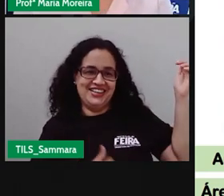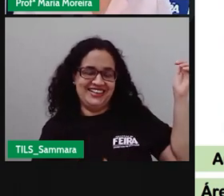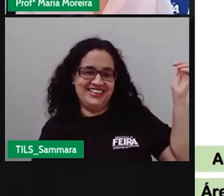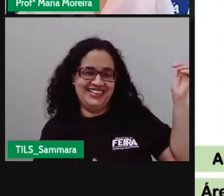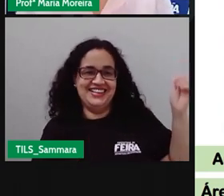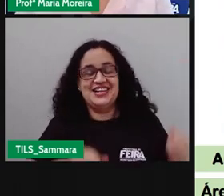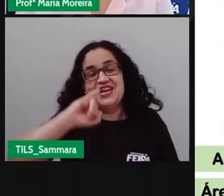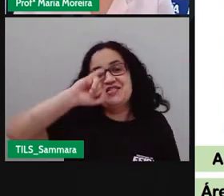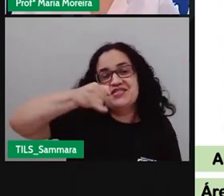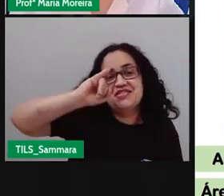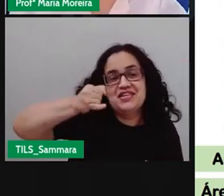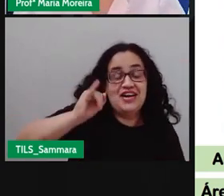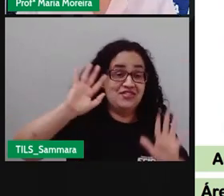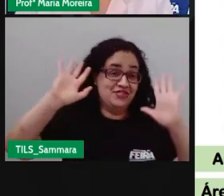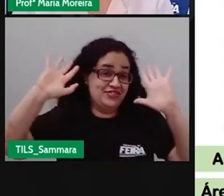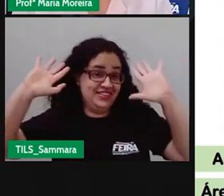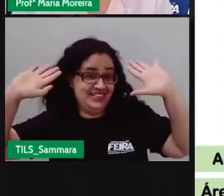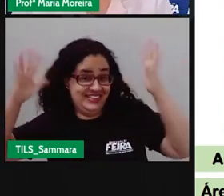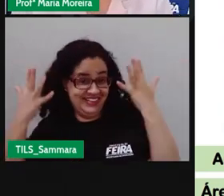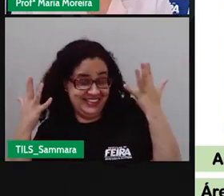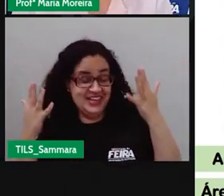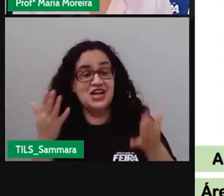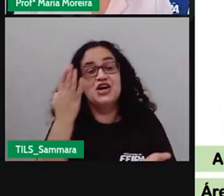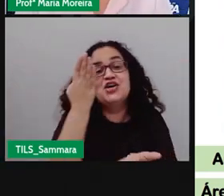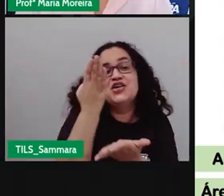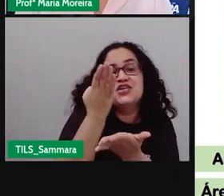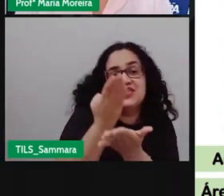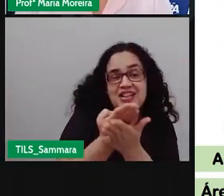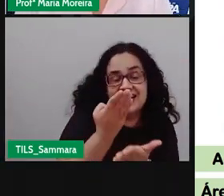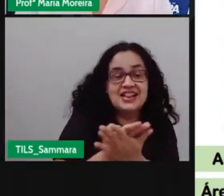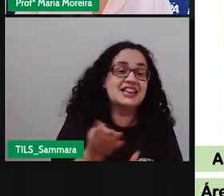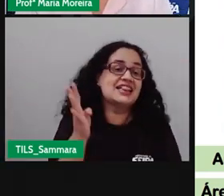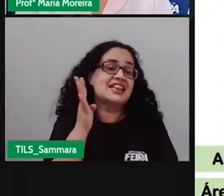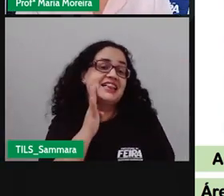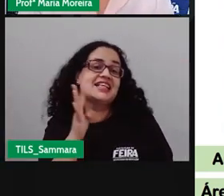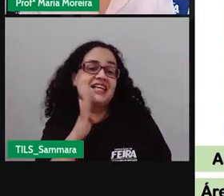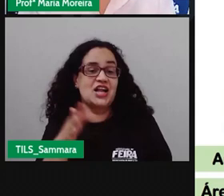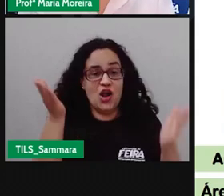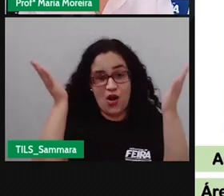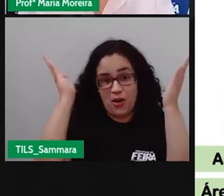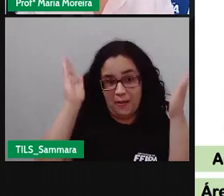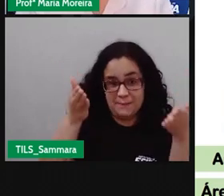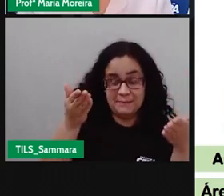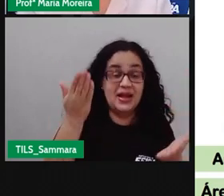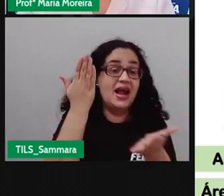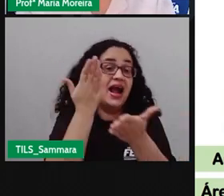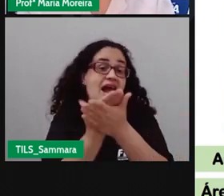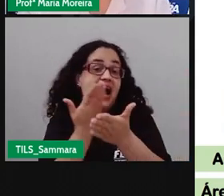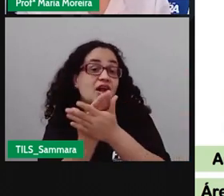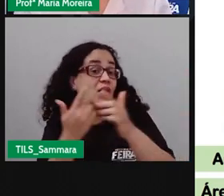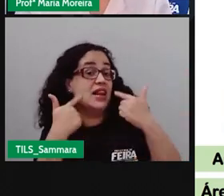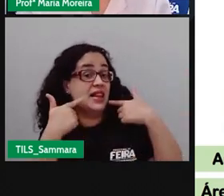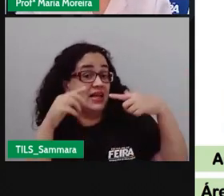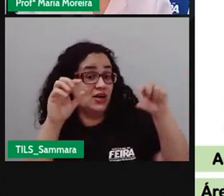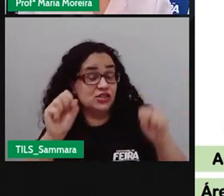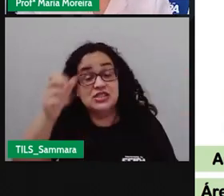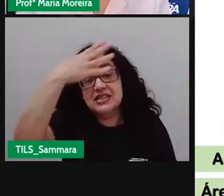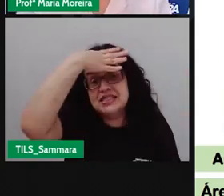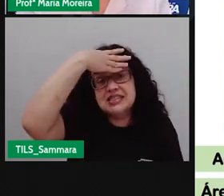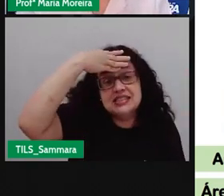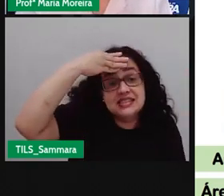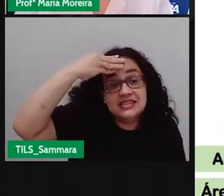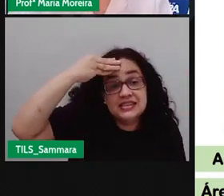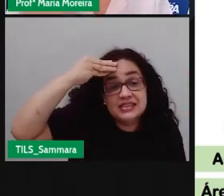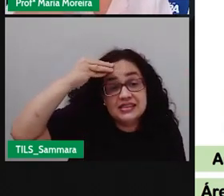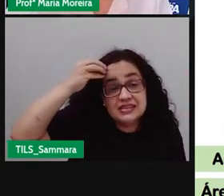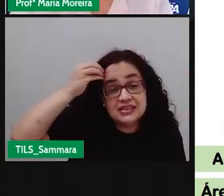aproveitar os festejos, e a gente vai ter uma aula inusitada aqui agora, certo? Aula de linguagem, não esqueçam, gente, dá aquela